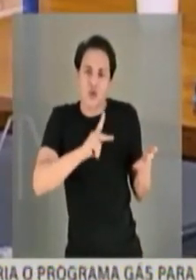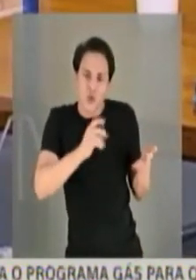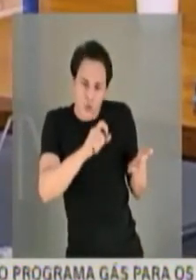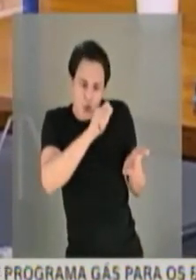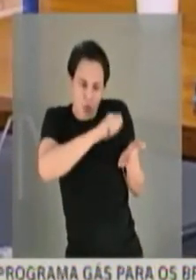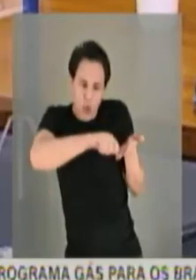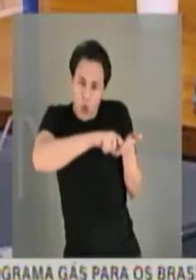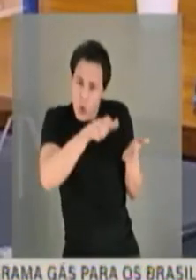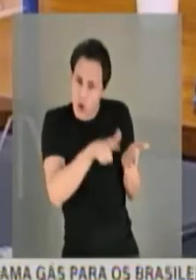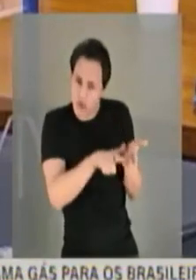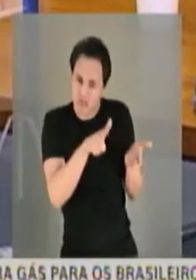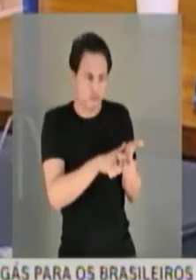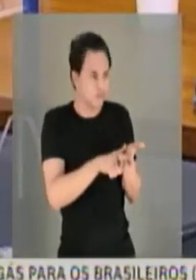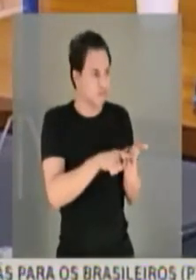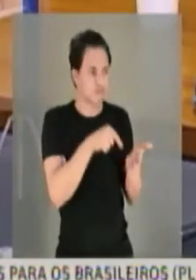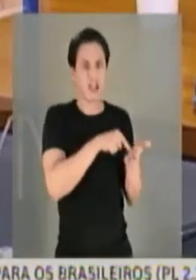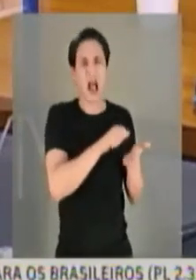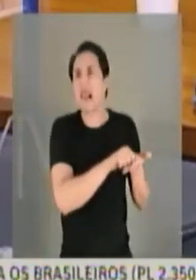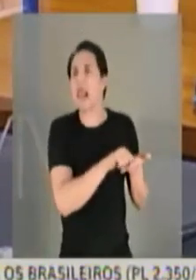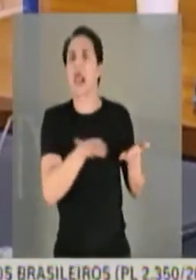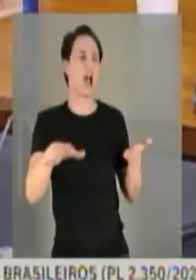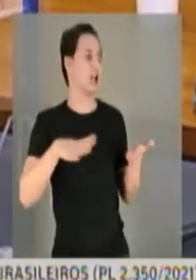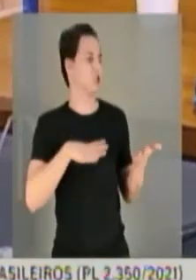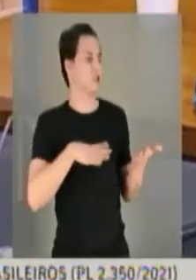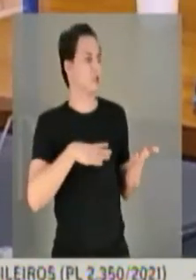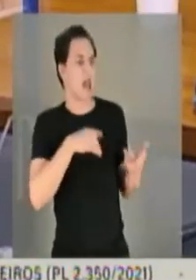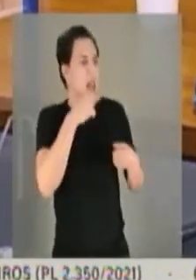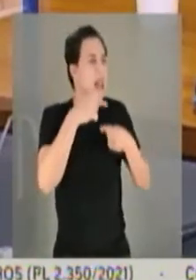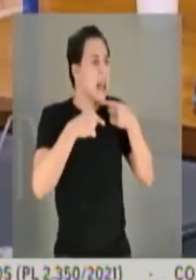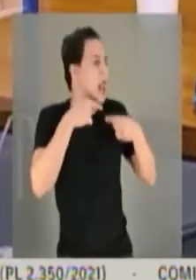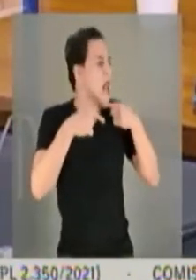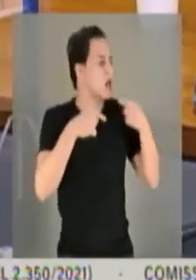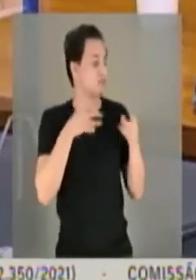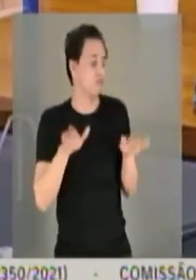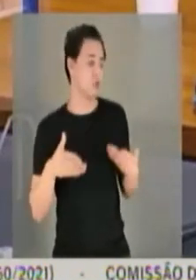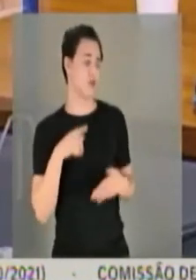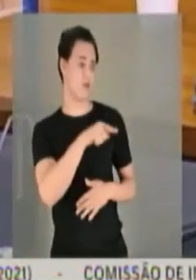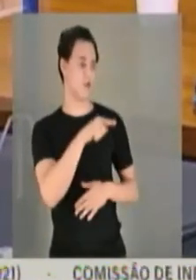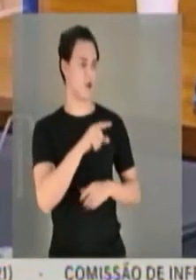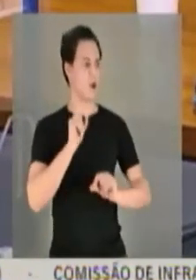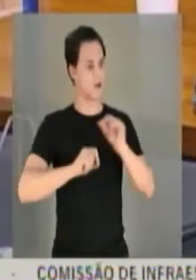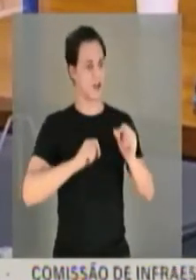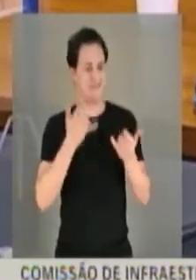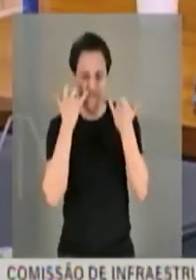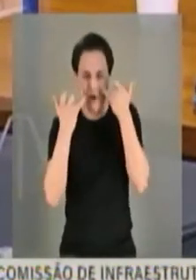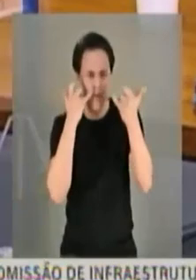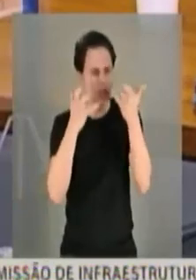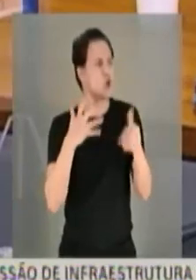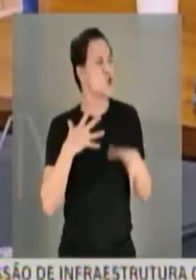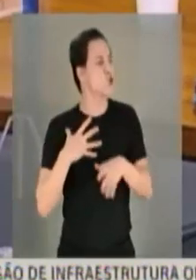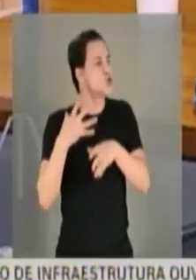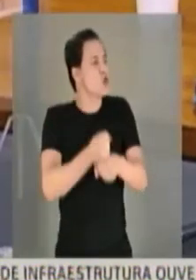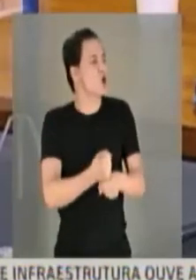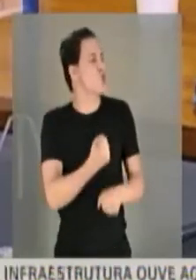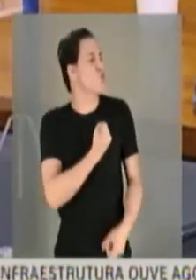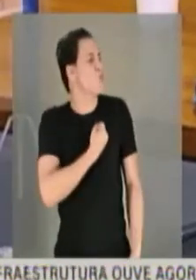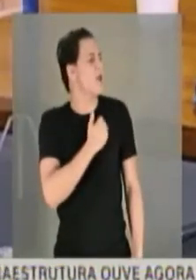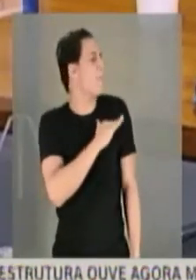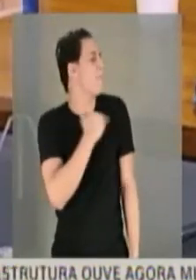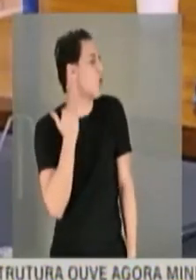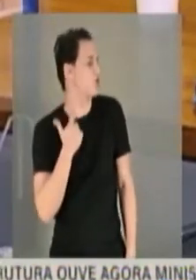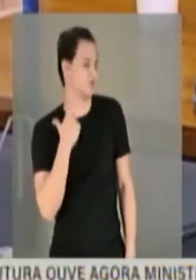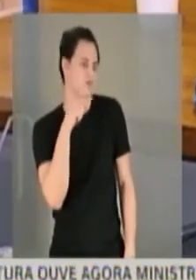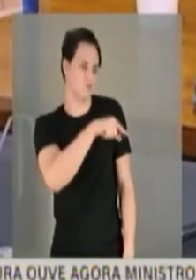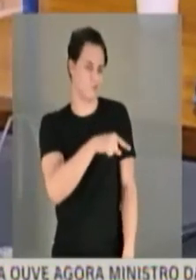desconfiança. Então, vossa senhoria não só desquantificou o número de mortes, vossa senhoria desqualificou a